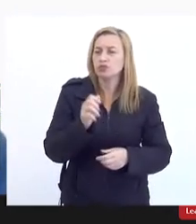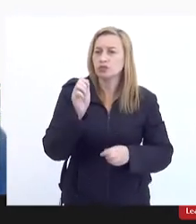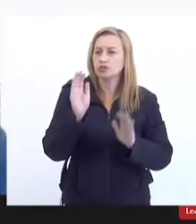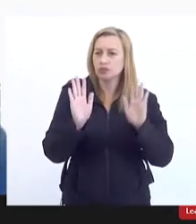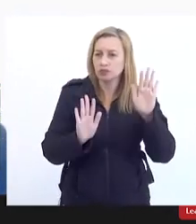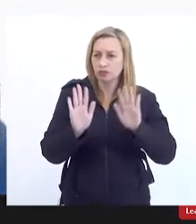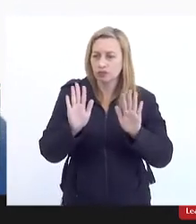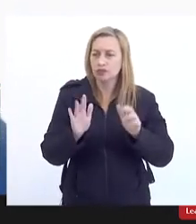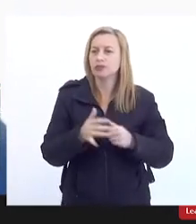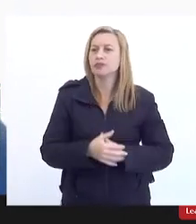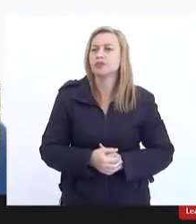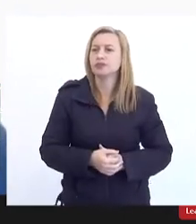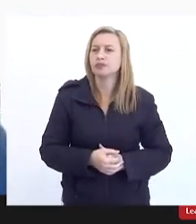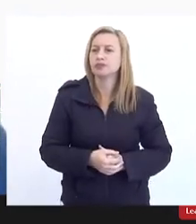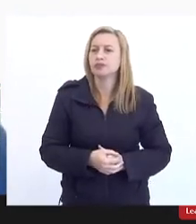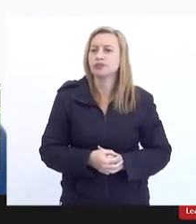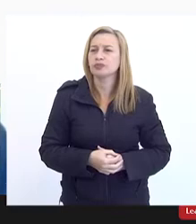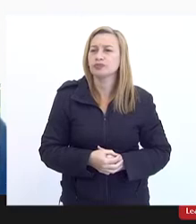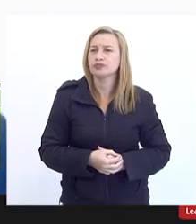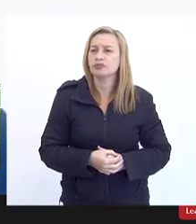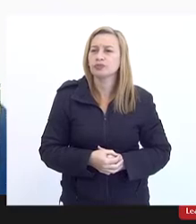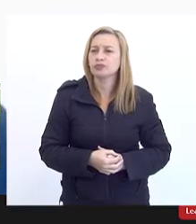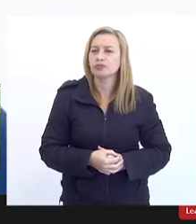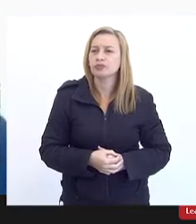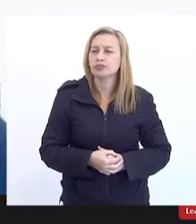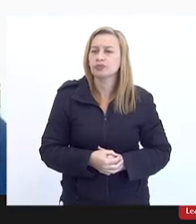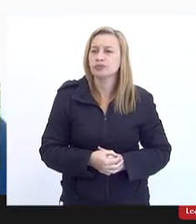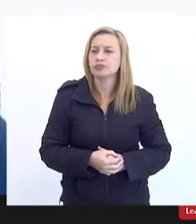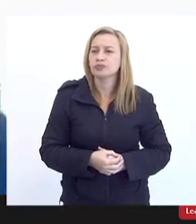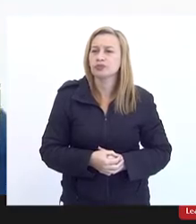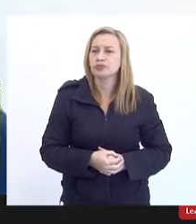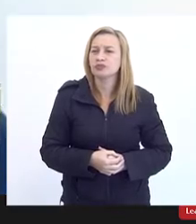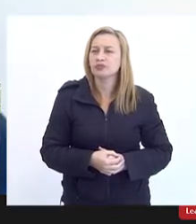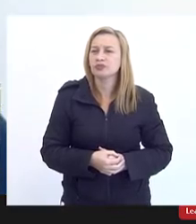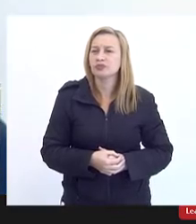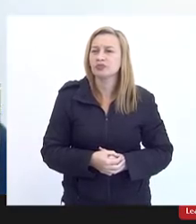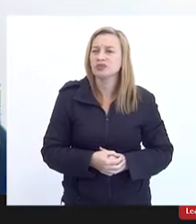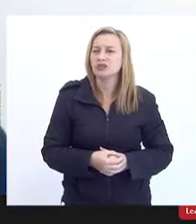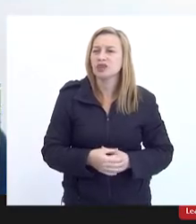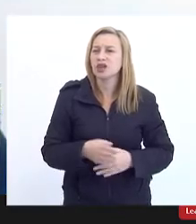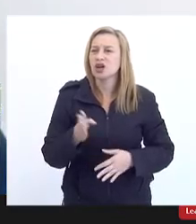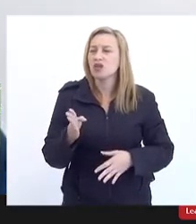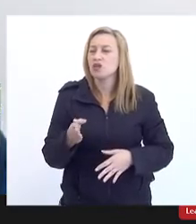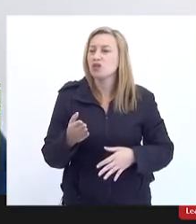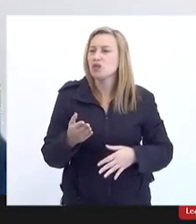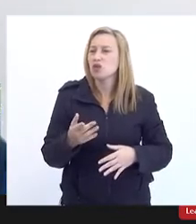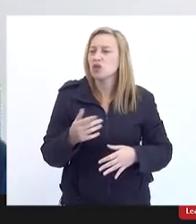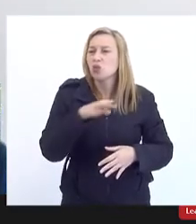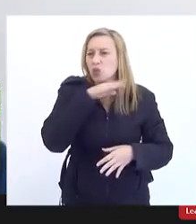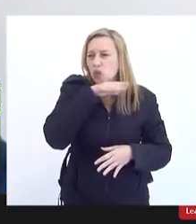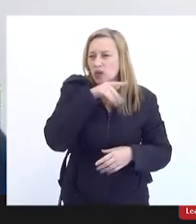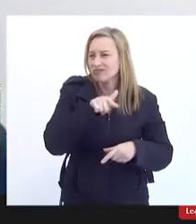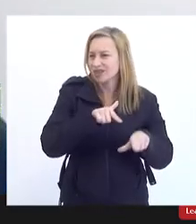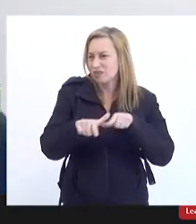concessão eles foram muito mal orientados eles foram muito mal